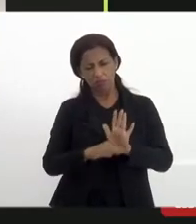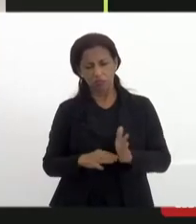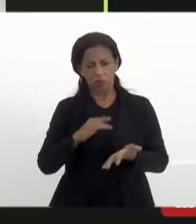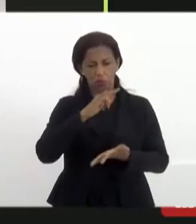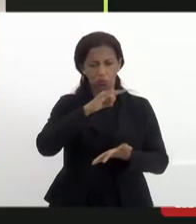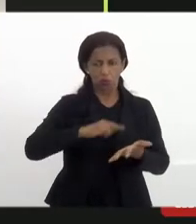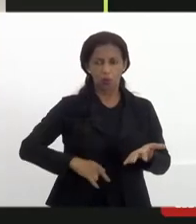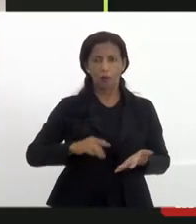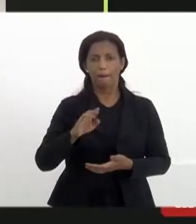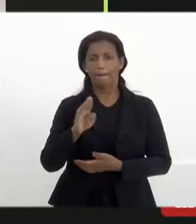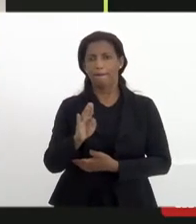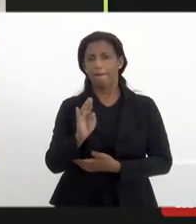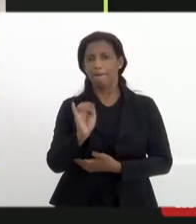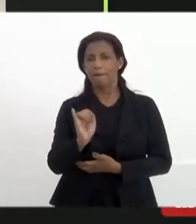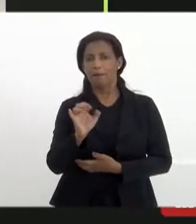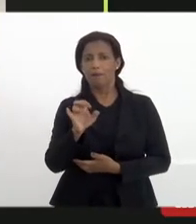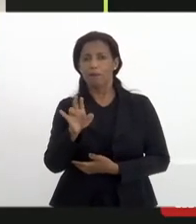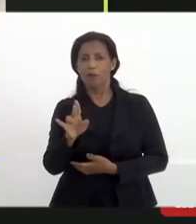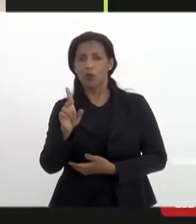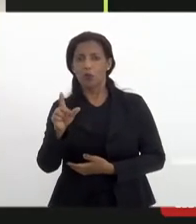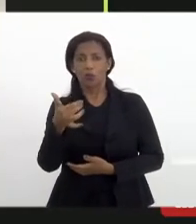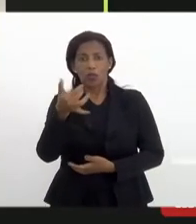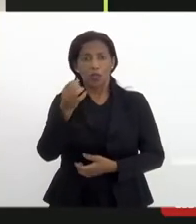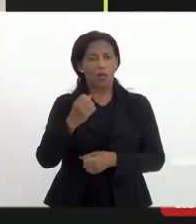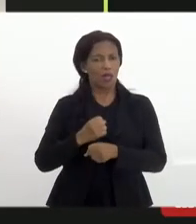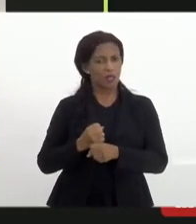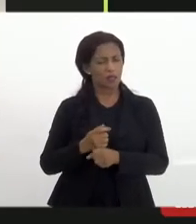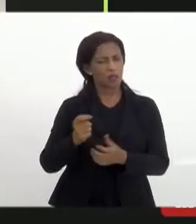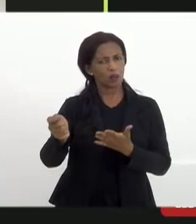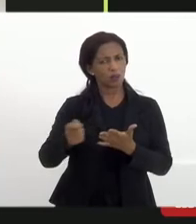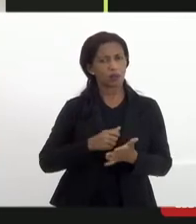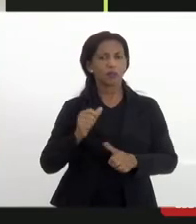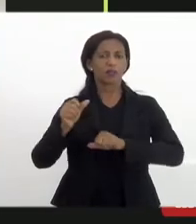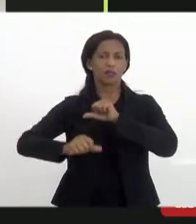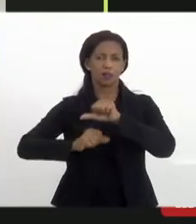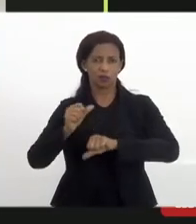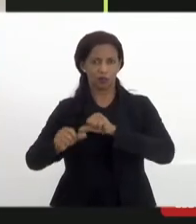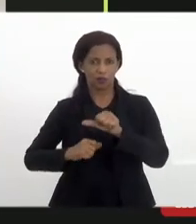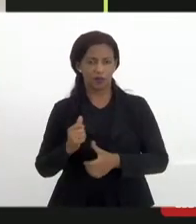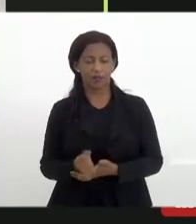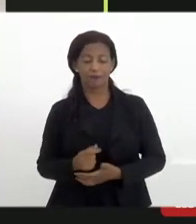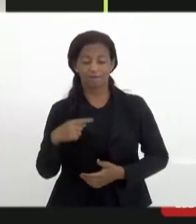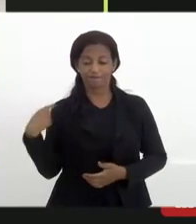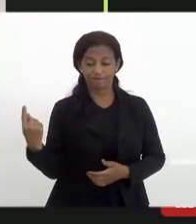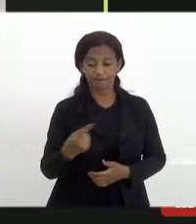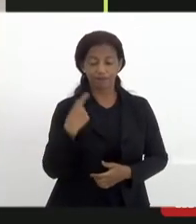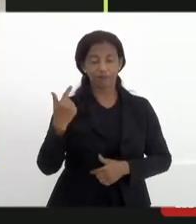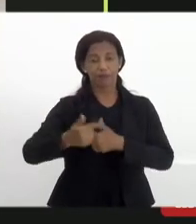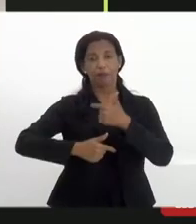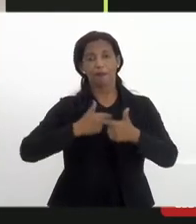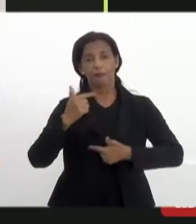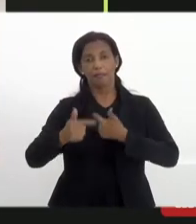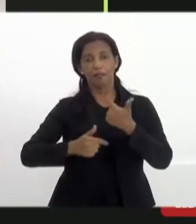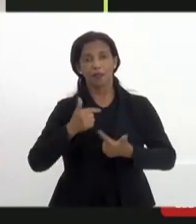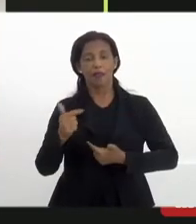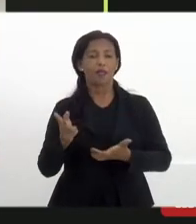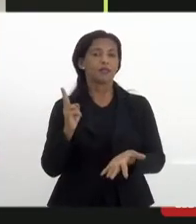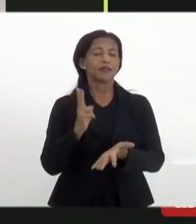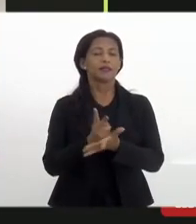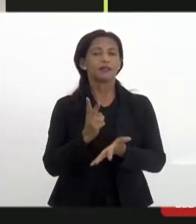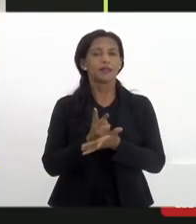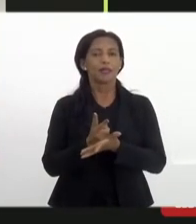a Bicuda ela vai fazer dez anos de outorga ano que vem inclusive tem que ser renovada e a nossa luta sempre foi essa questão de